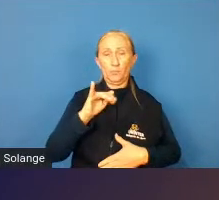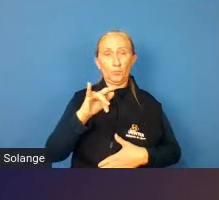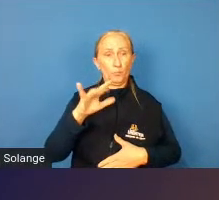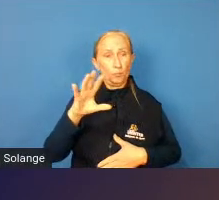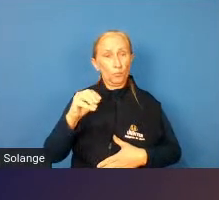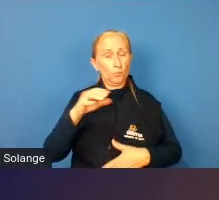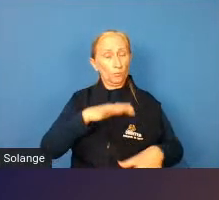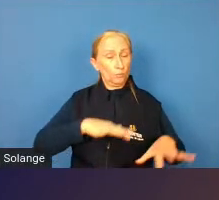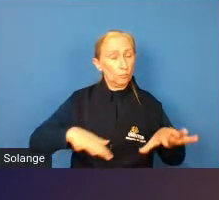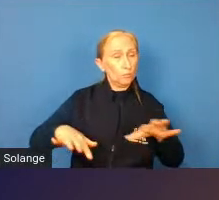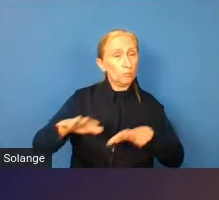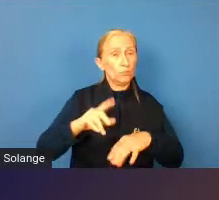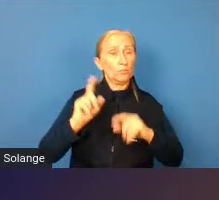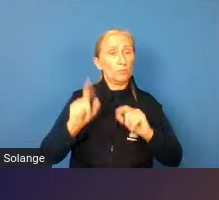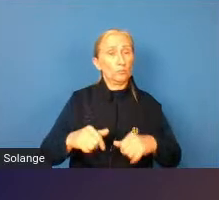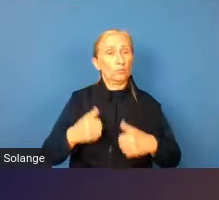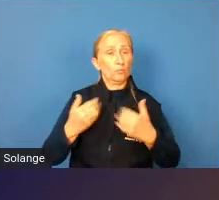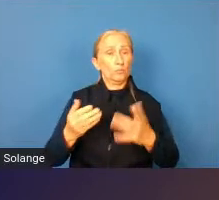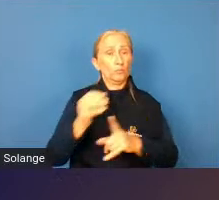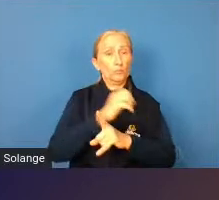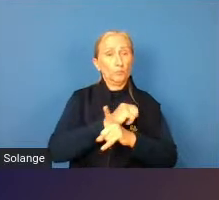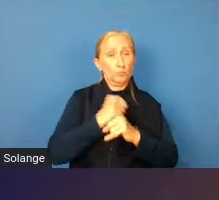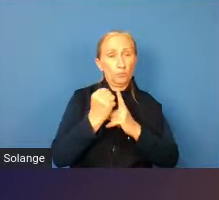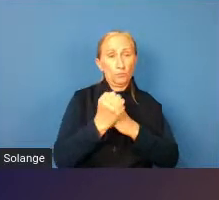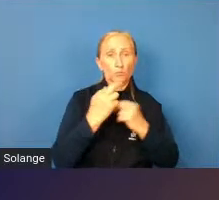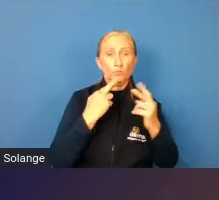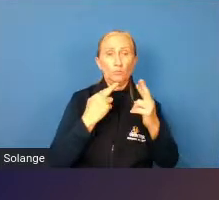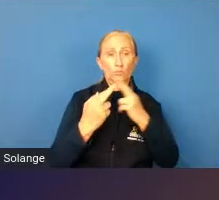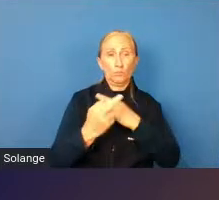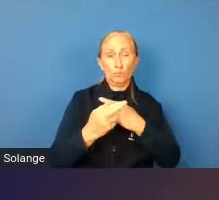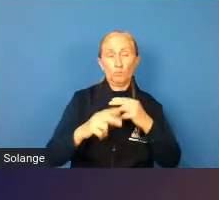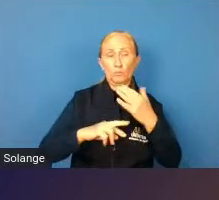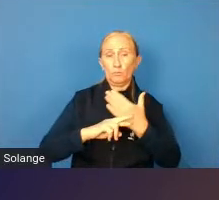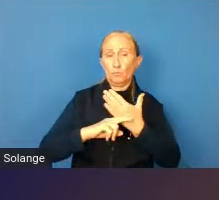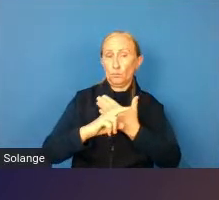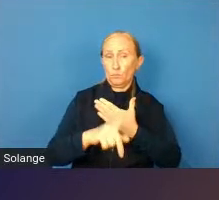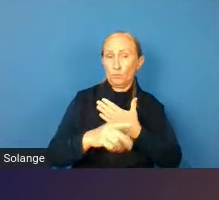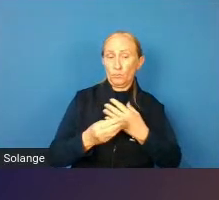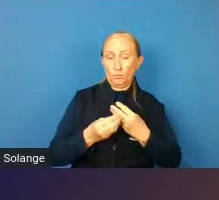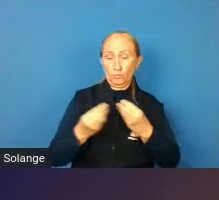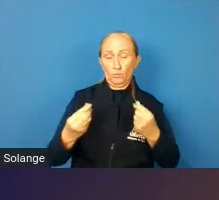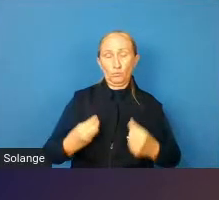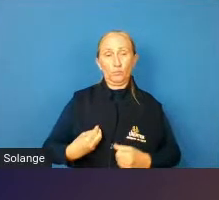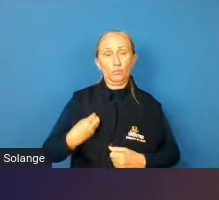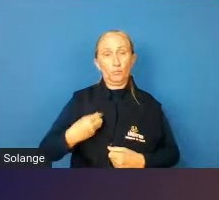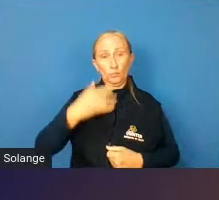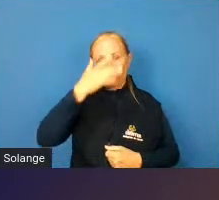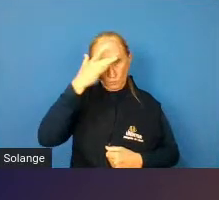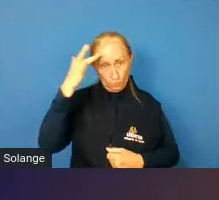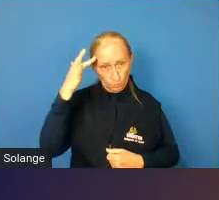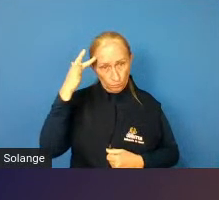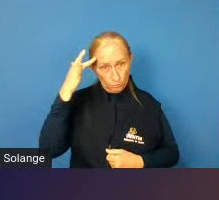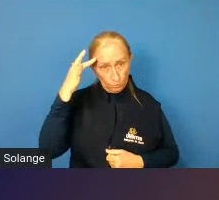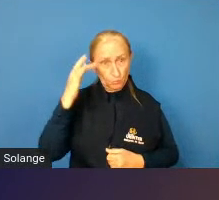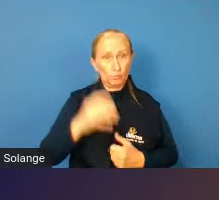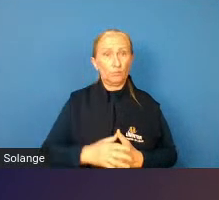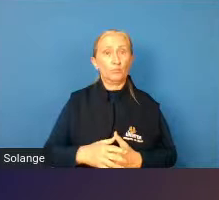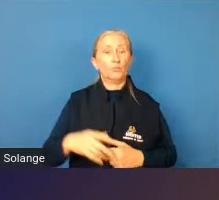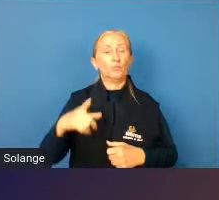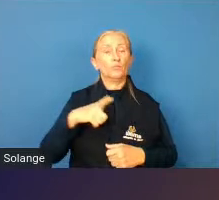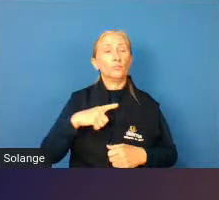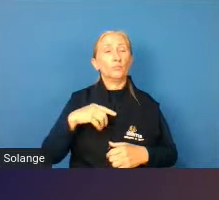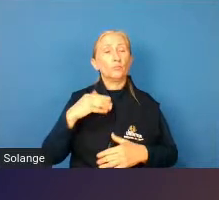movimento, também na esfera social, em suas relações e, consequentemente, na qualidade de vida dessas pessoas, e a gente